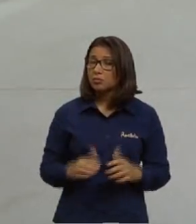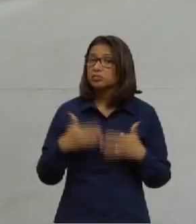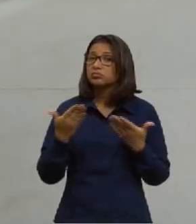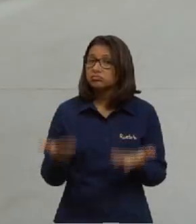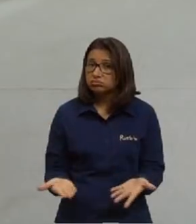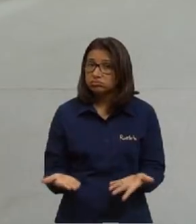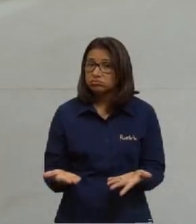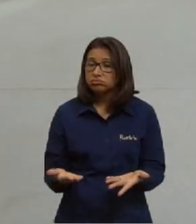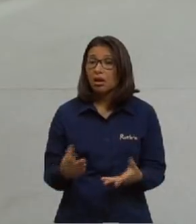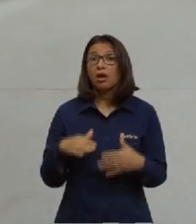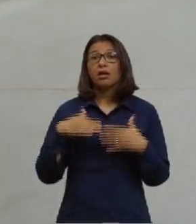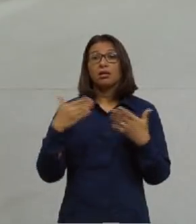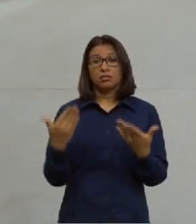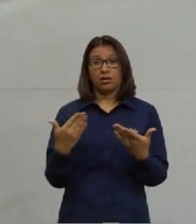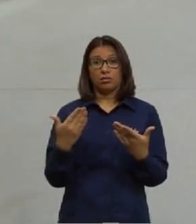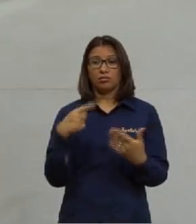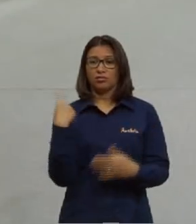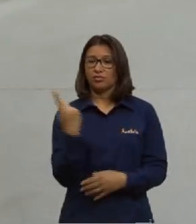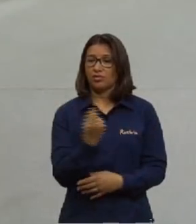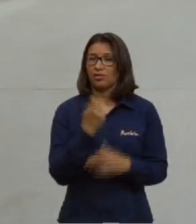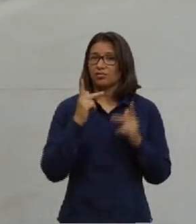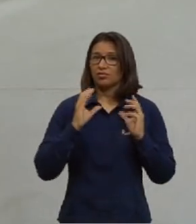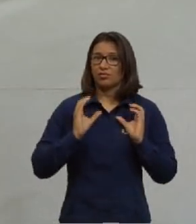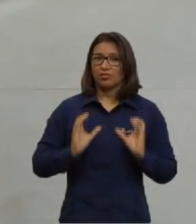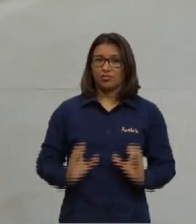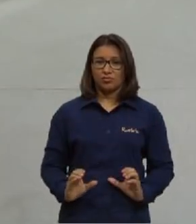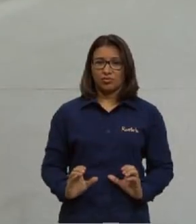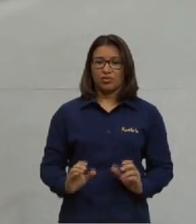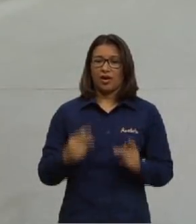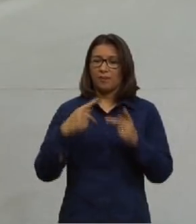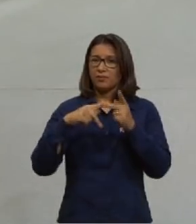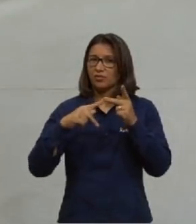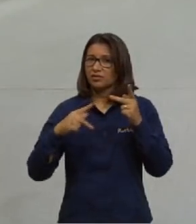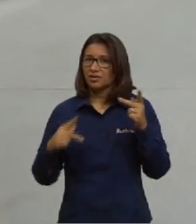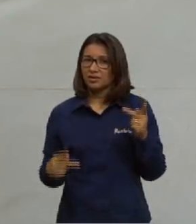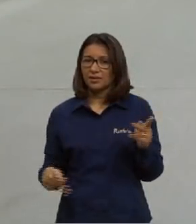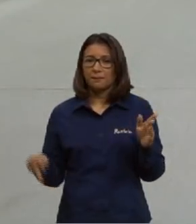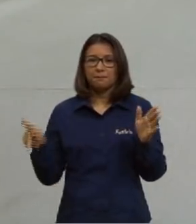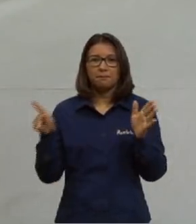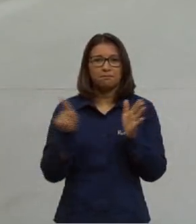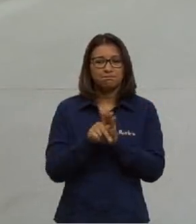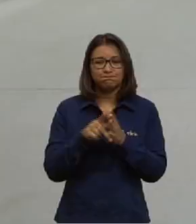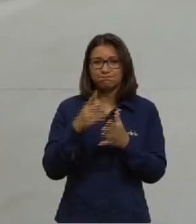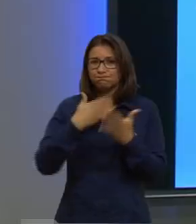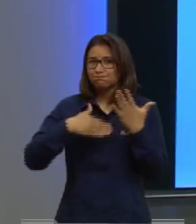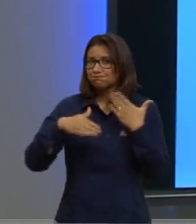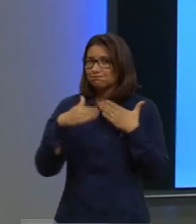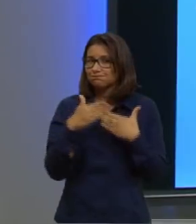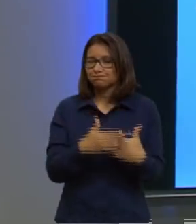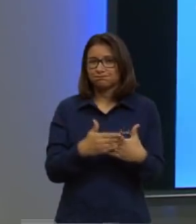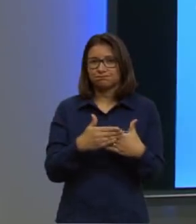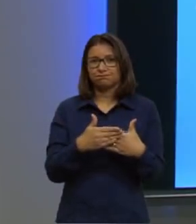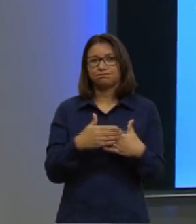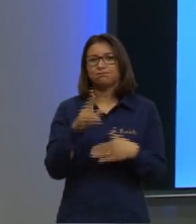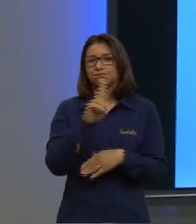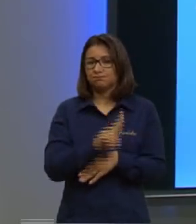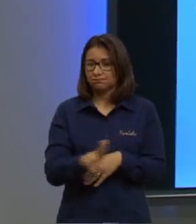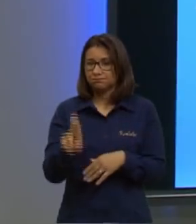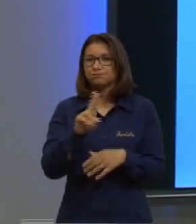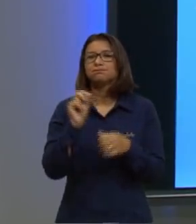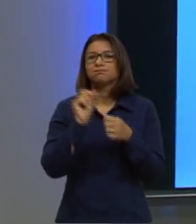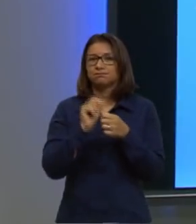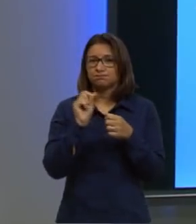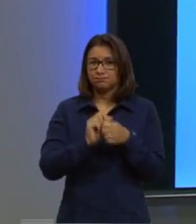ele é proteína pura. A maior parte das coisas que acontecem são feitas por proteína. Nós